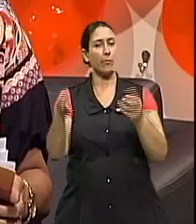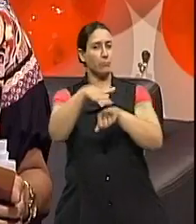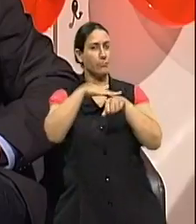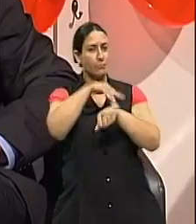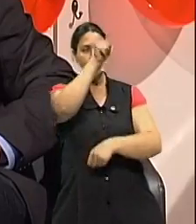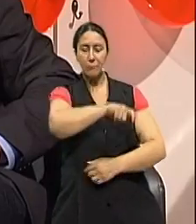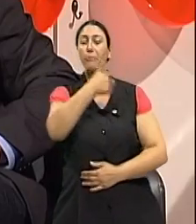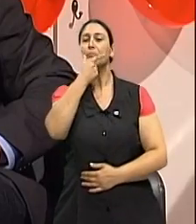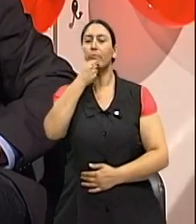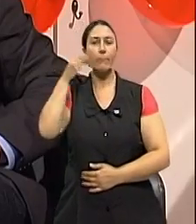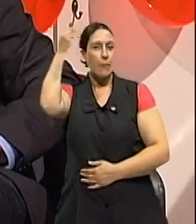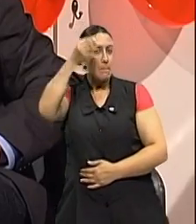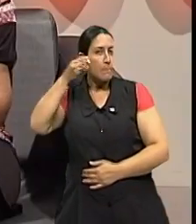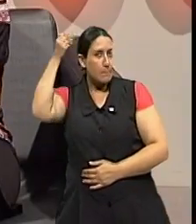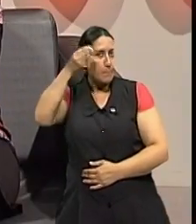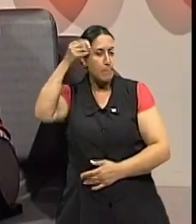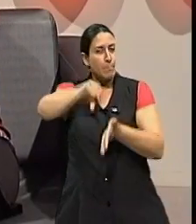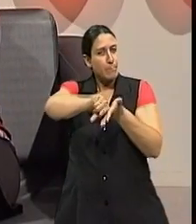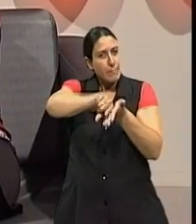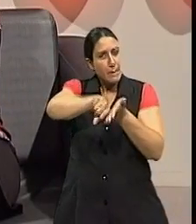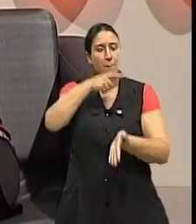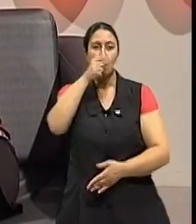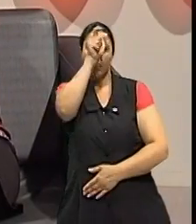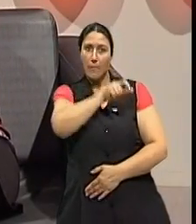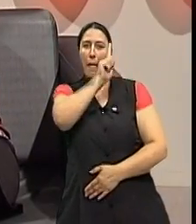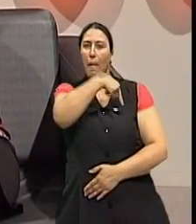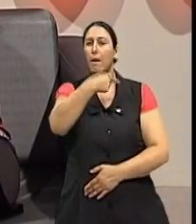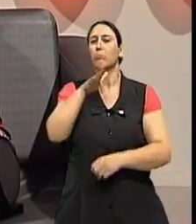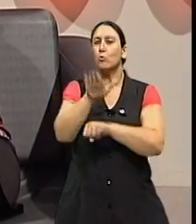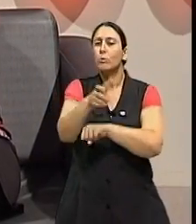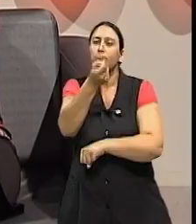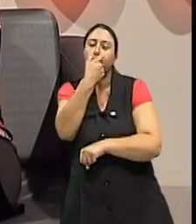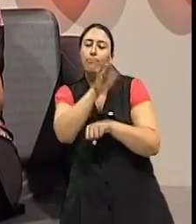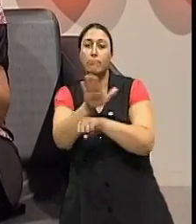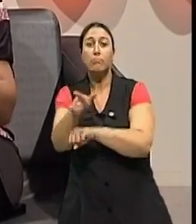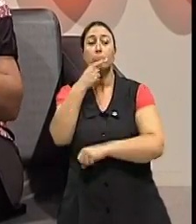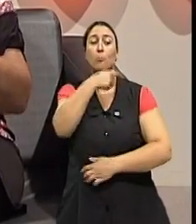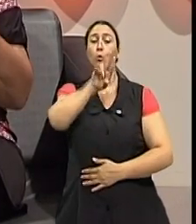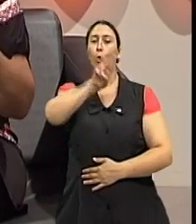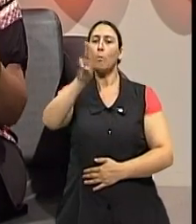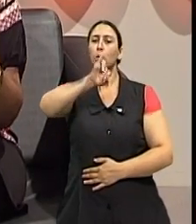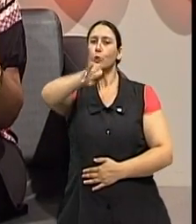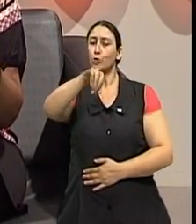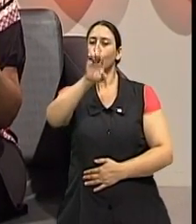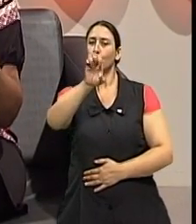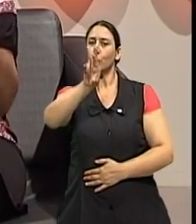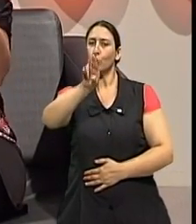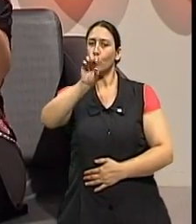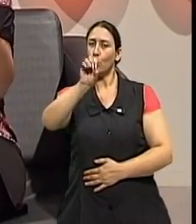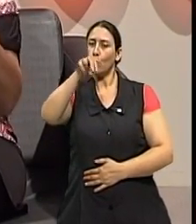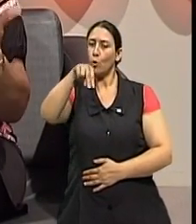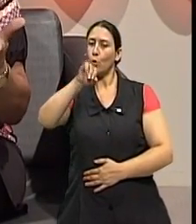Jerônimo Mendes Ribeiro. Pois é, doutor Jerônimo, é um grande prazer lhe ter no programa para a gente falar exatamente da nossa vida, né?